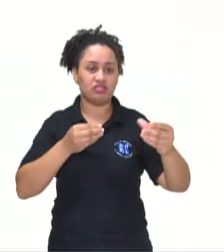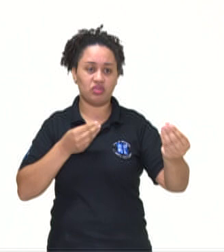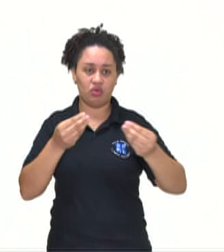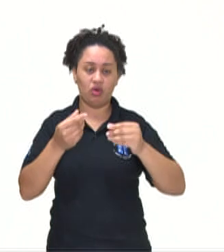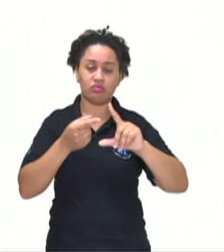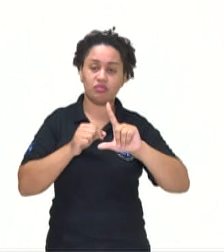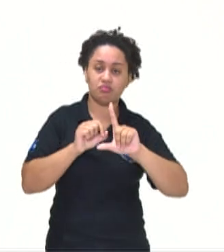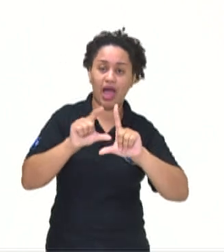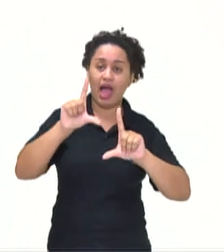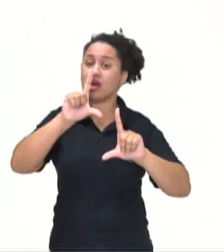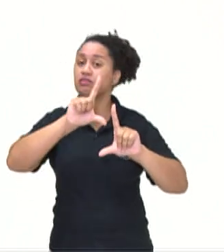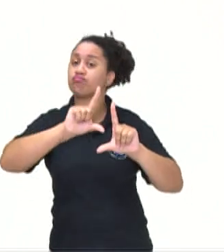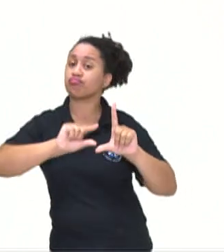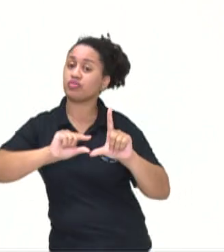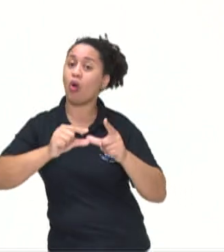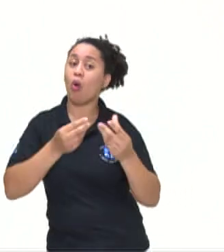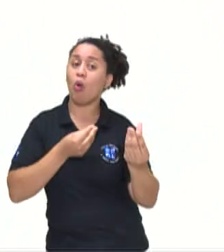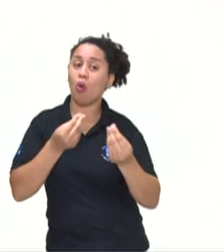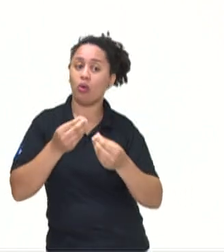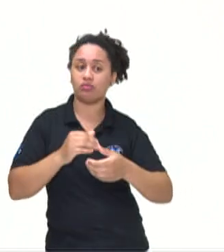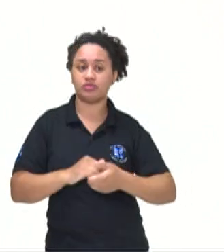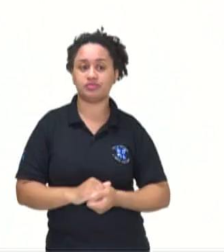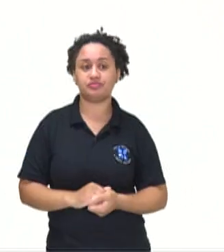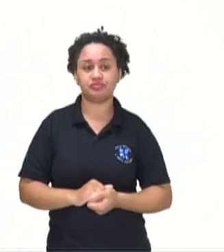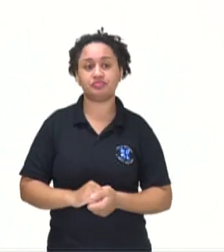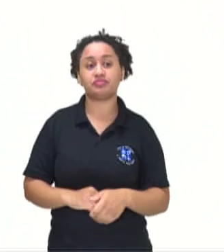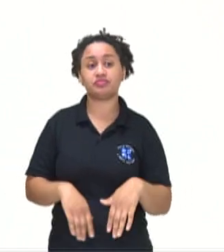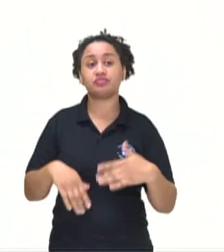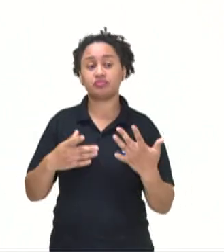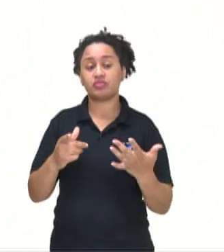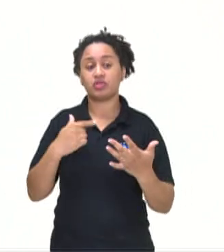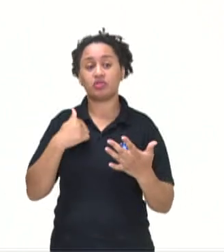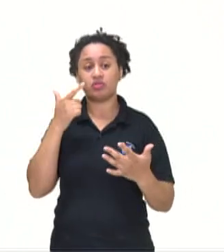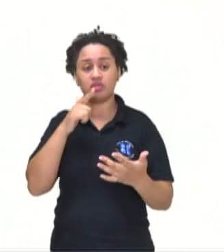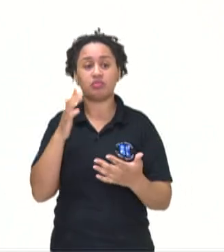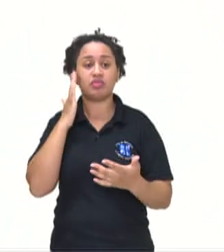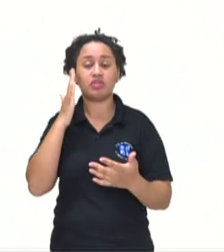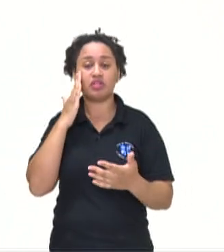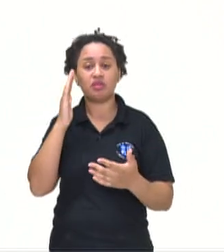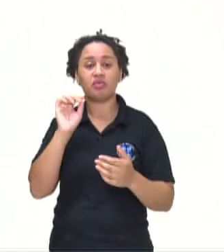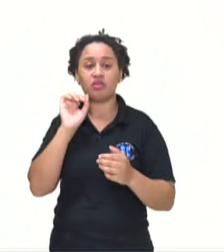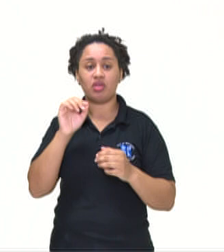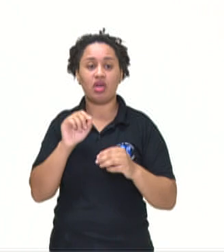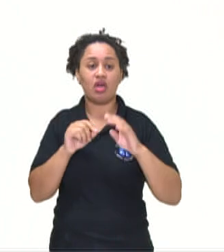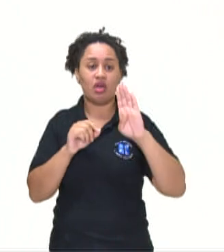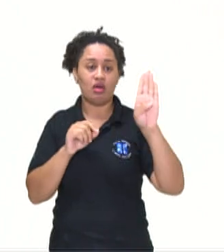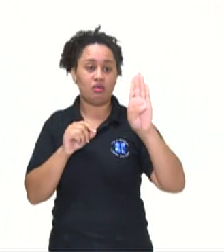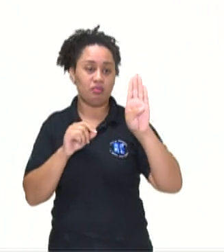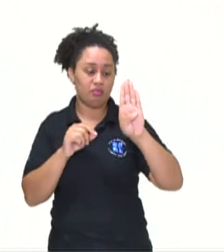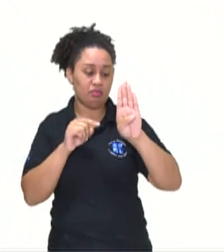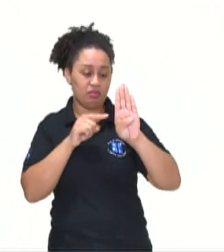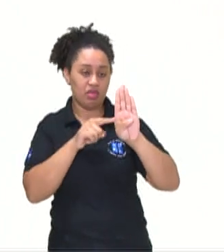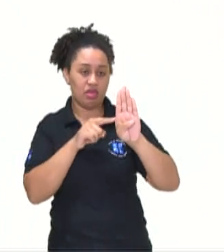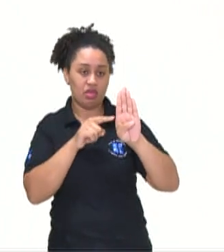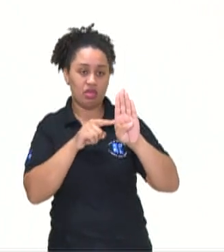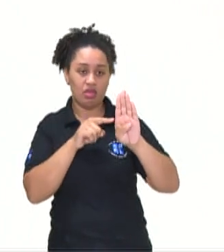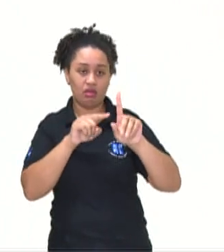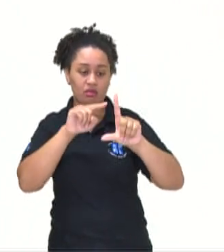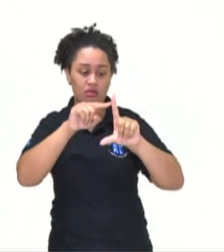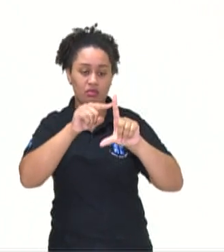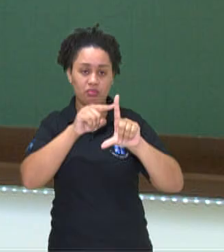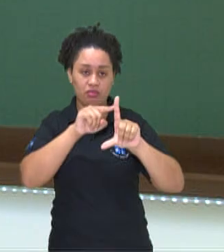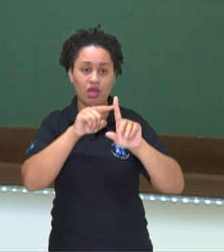Tá crescendo, tá decrescendo, olha só, né? Então, aqui nós encontramos um ponto, né,